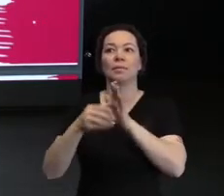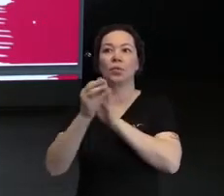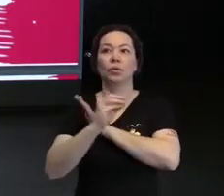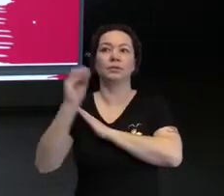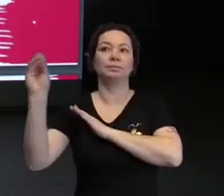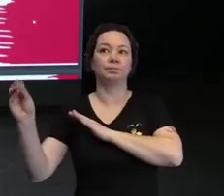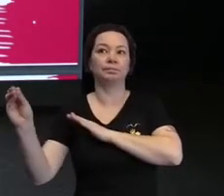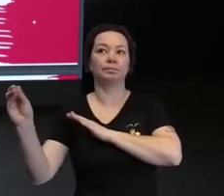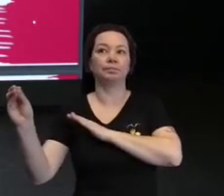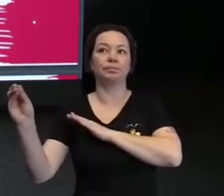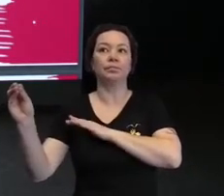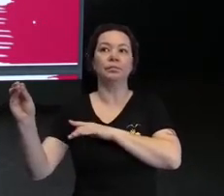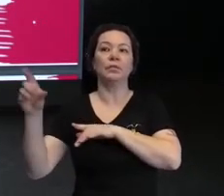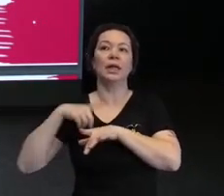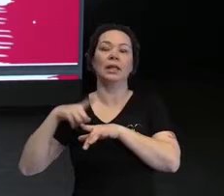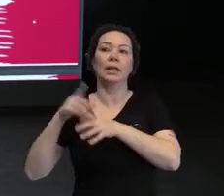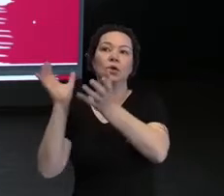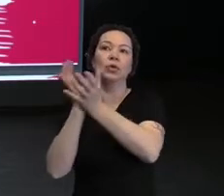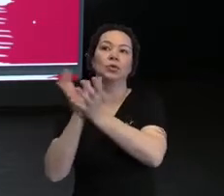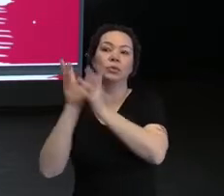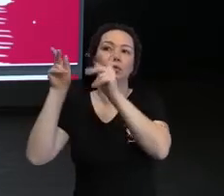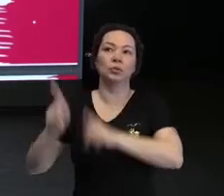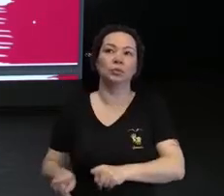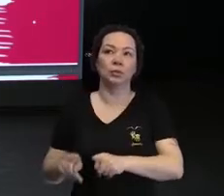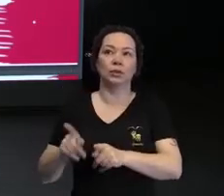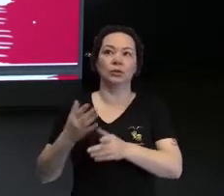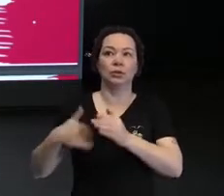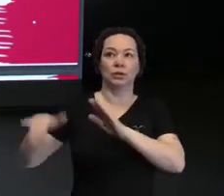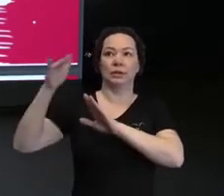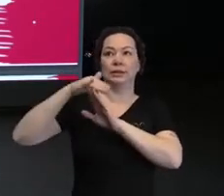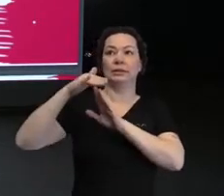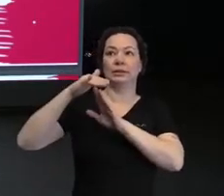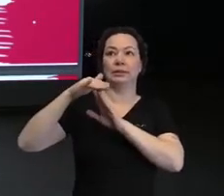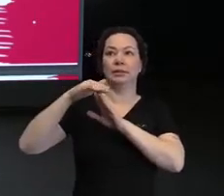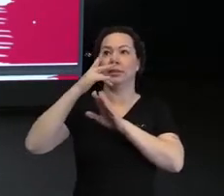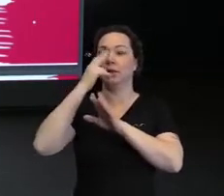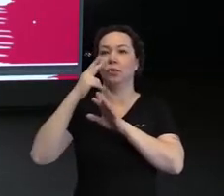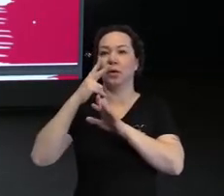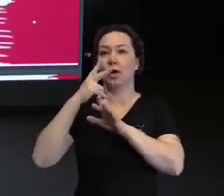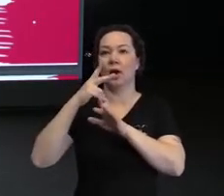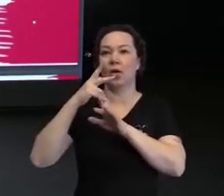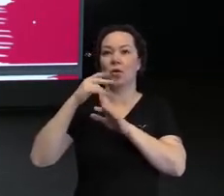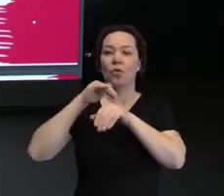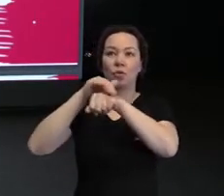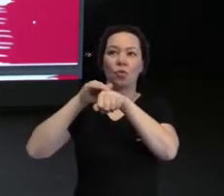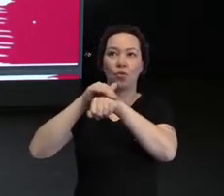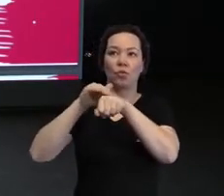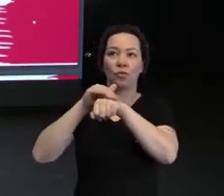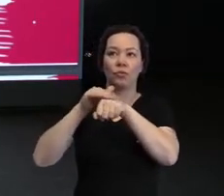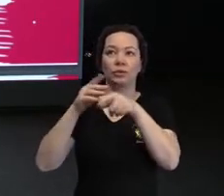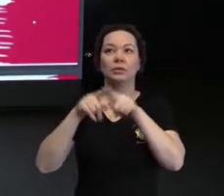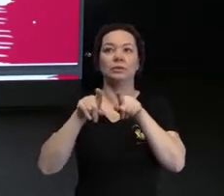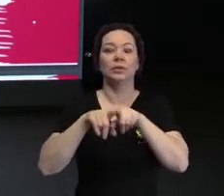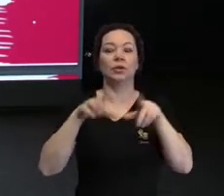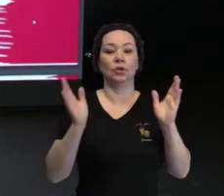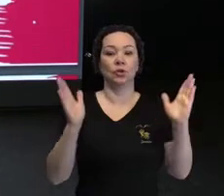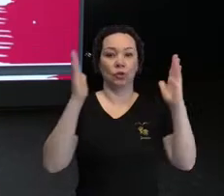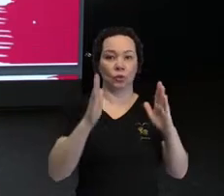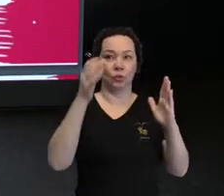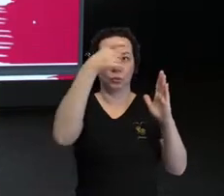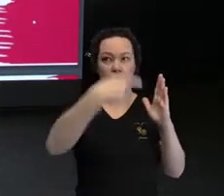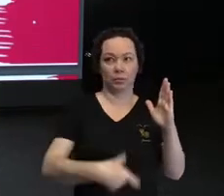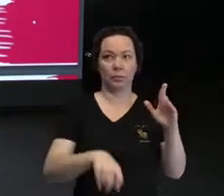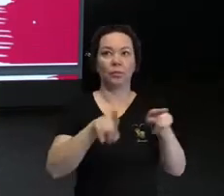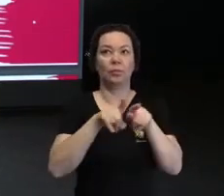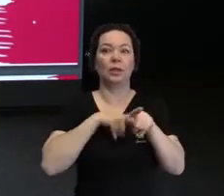esquerdo, eu tenho um grupo de pessoas em cima, várias chavezinhas, como se elas estivessem conversando. E no termo, e no meio, eu